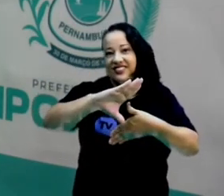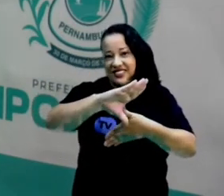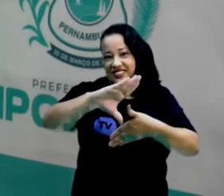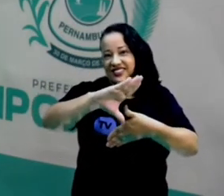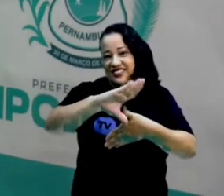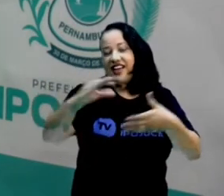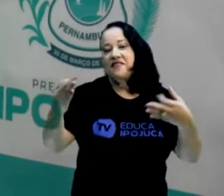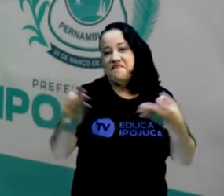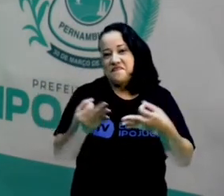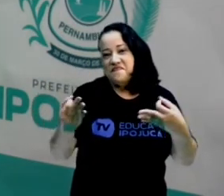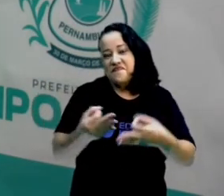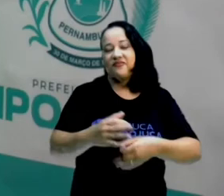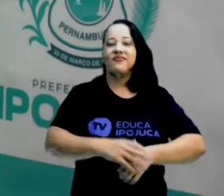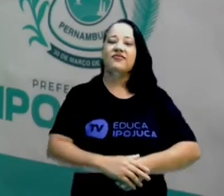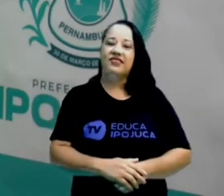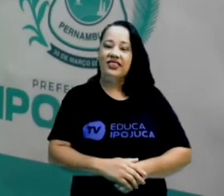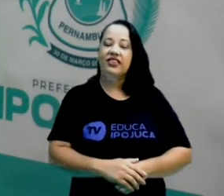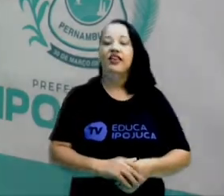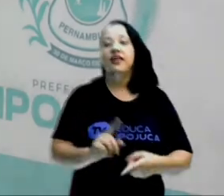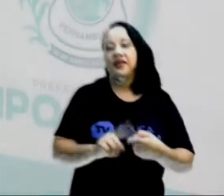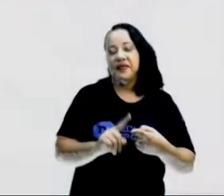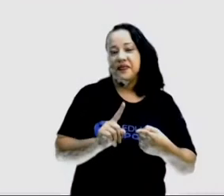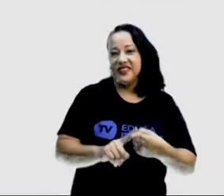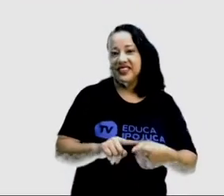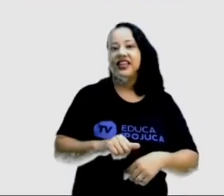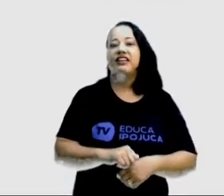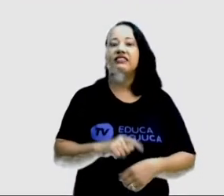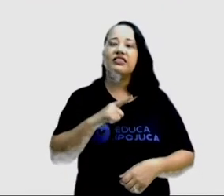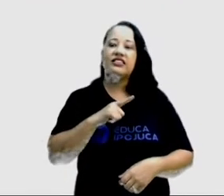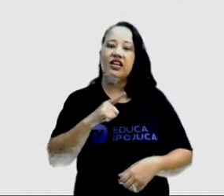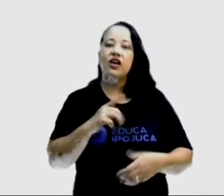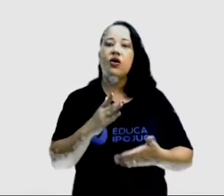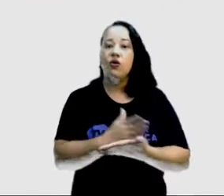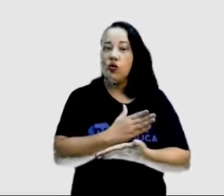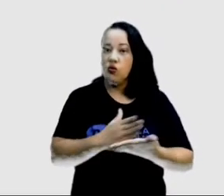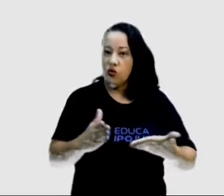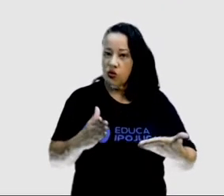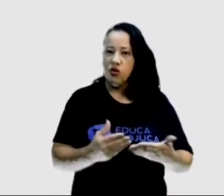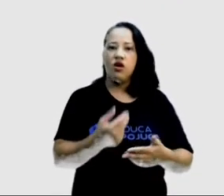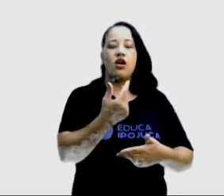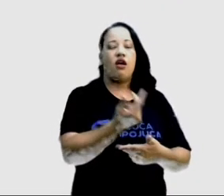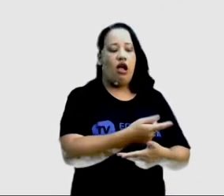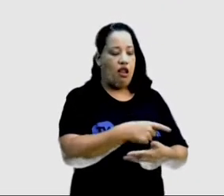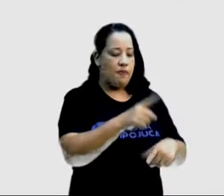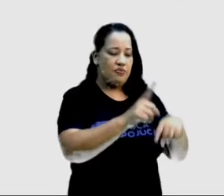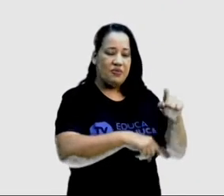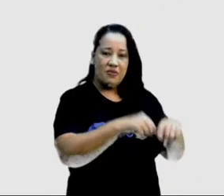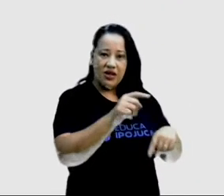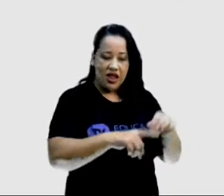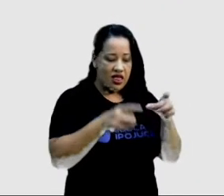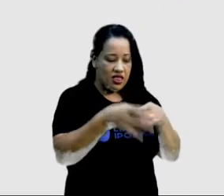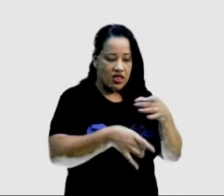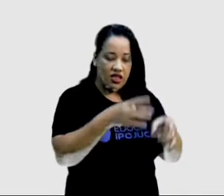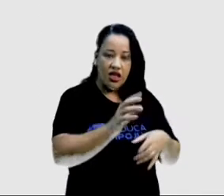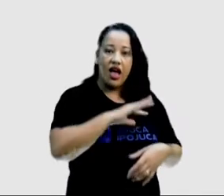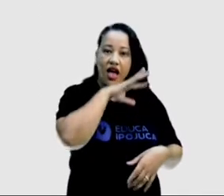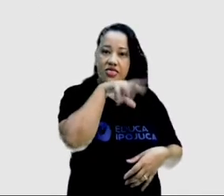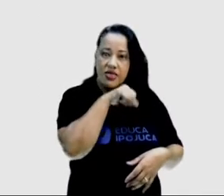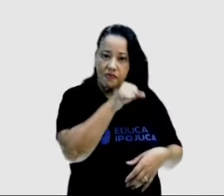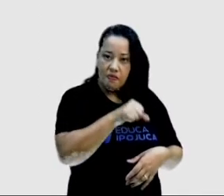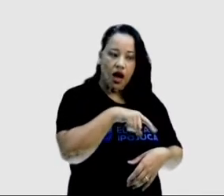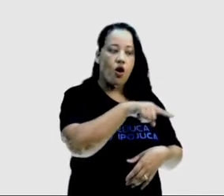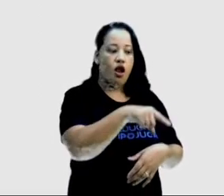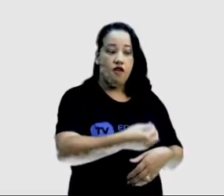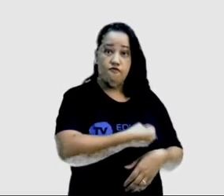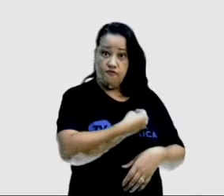encaixar perfeitamente. Além disso, alguns fósseis de animais e vegetais que viveram na mesma